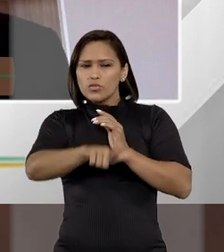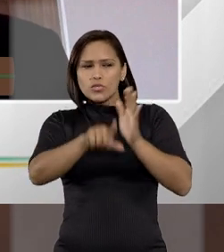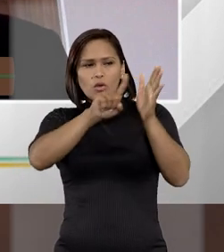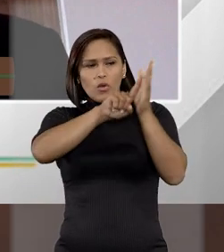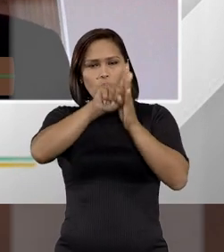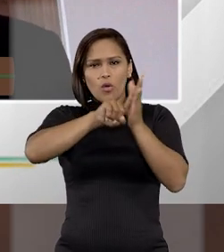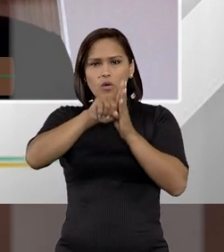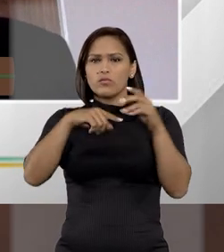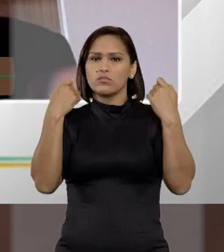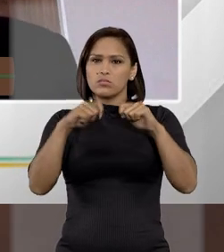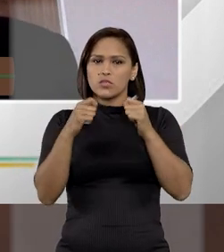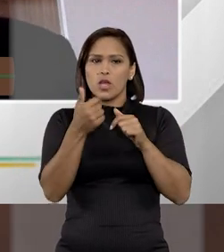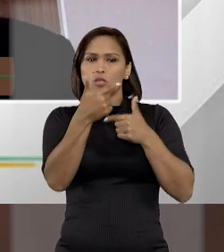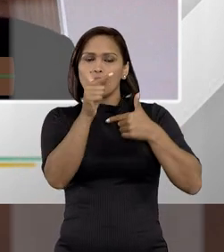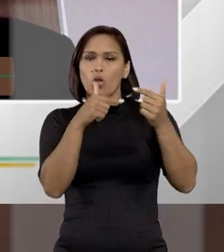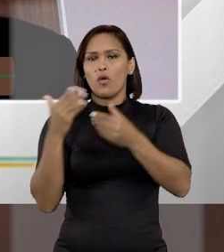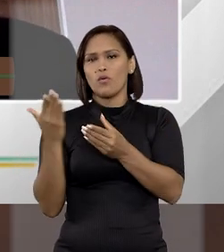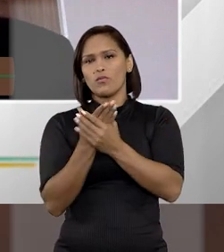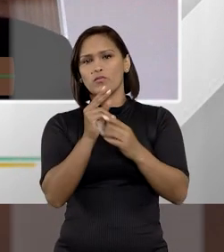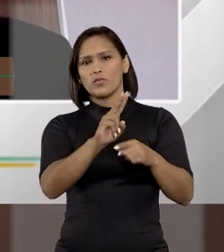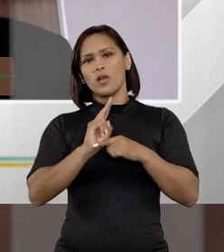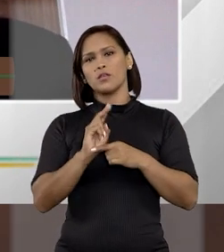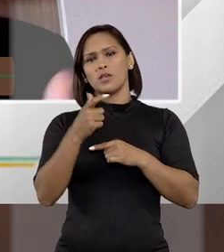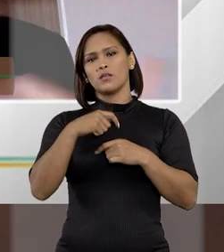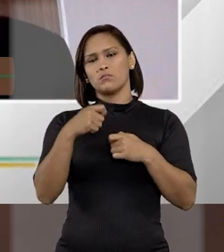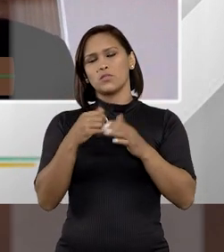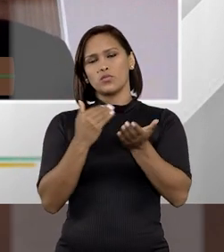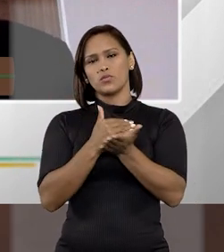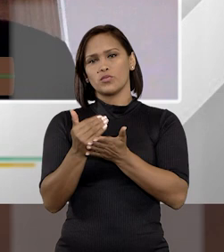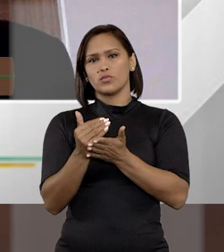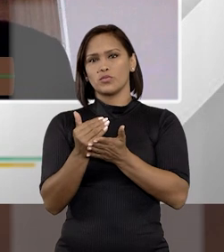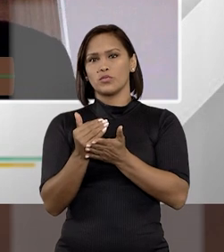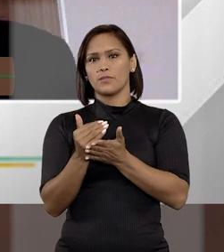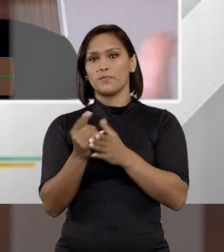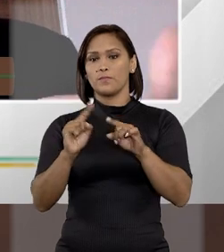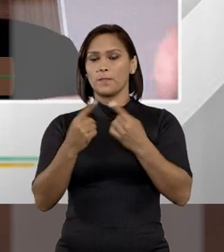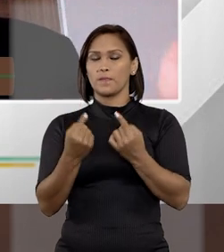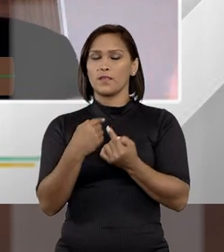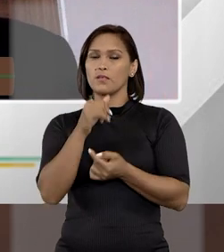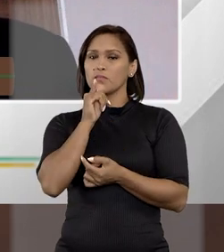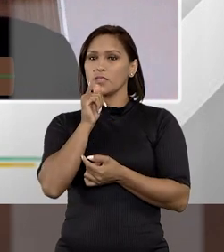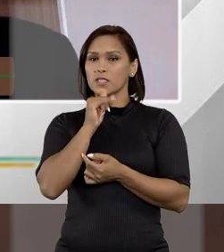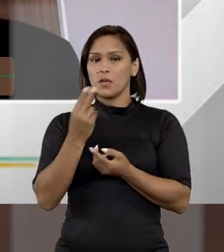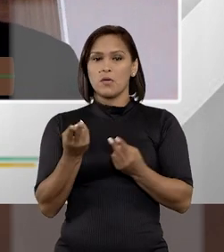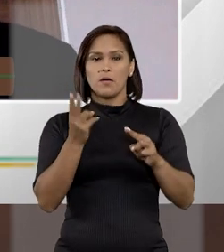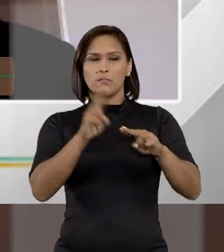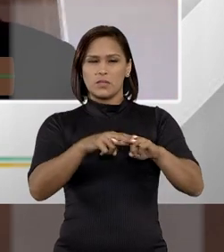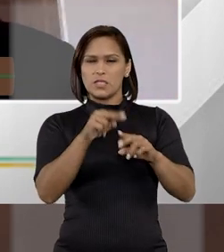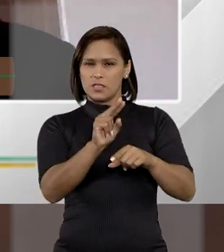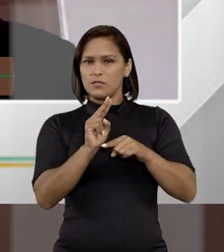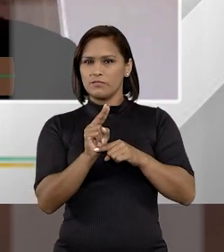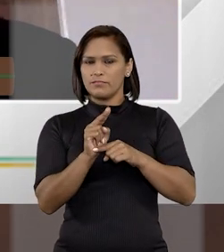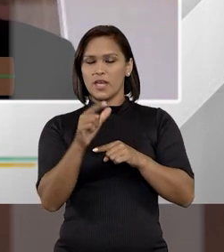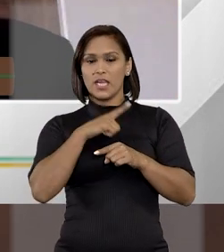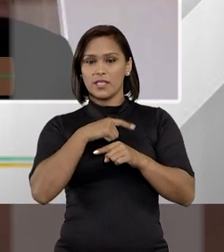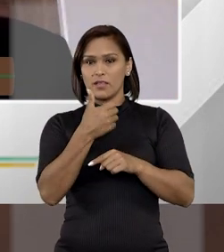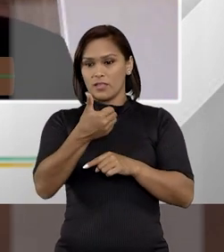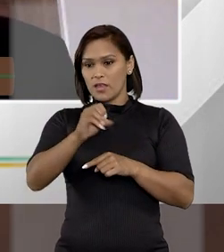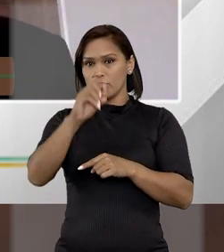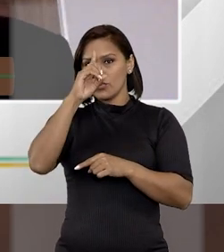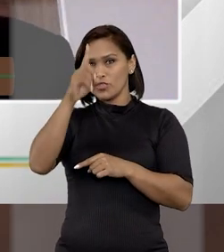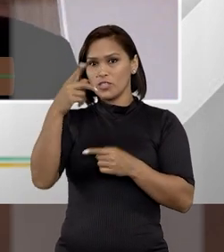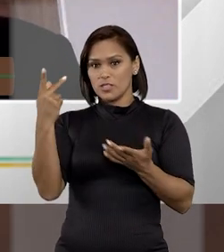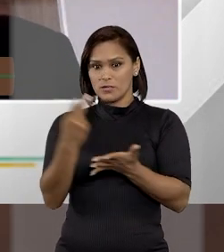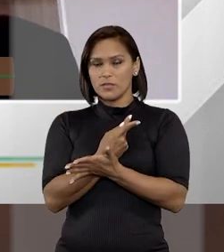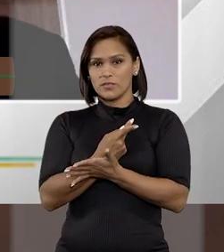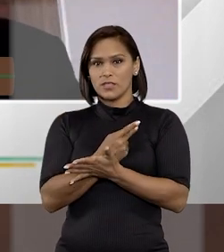necessidade de eventuais medidas cautelares que estejam em curso, então, uma medida, por exemplo, uma prisão preventiva e ele tem um prazo de